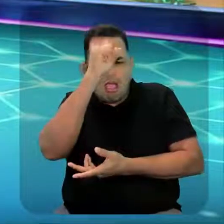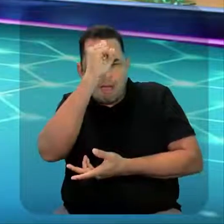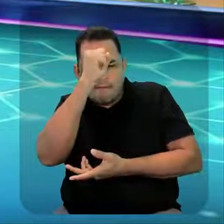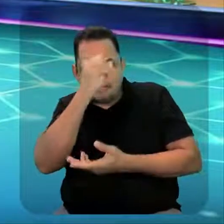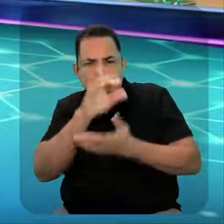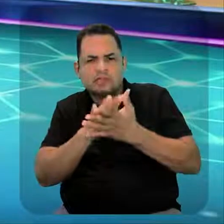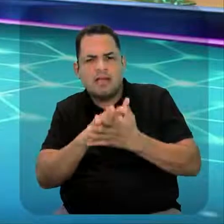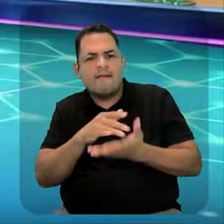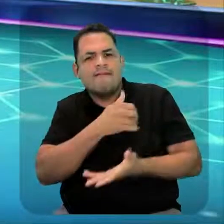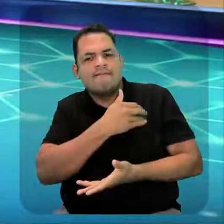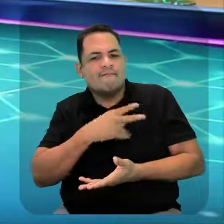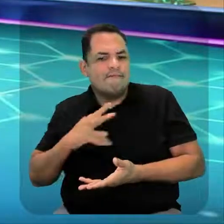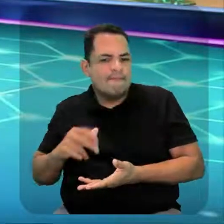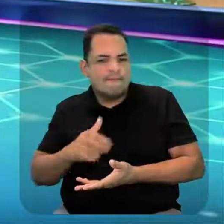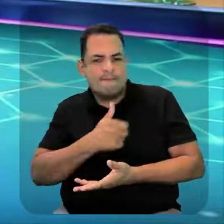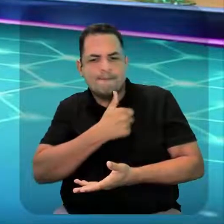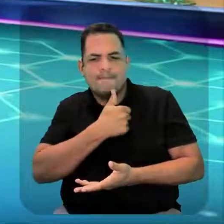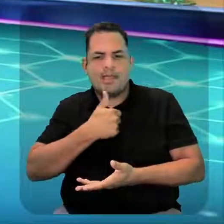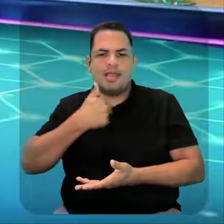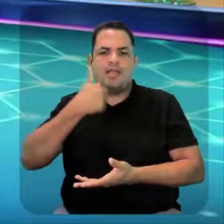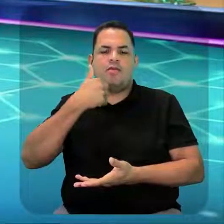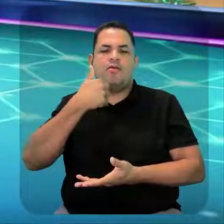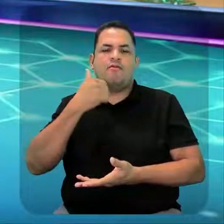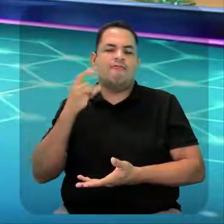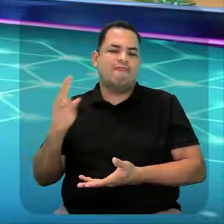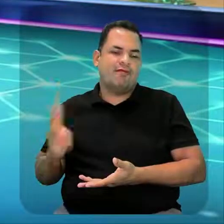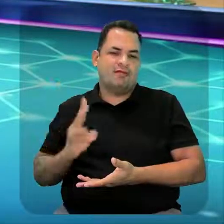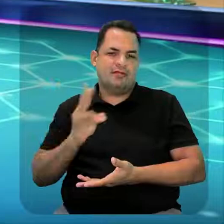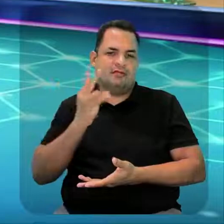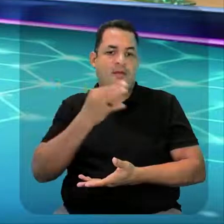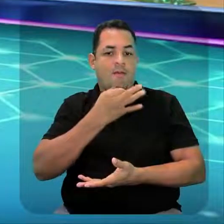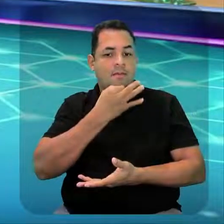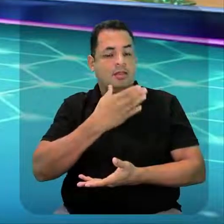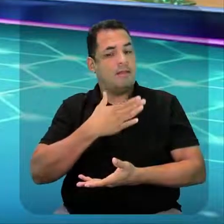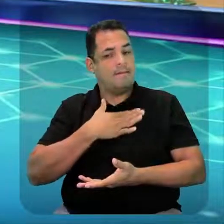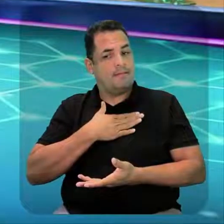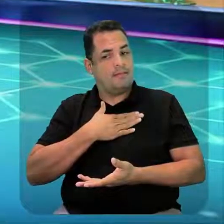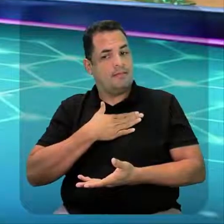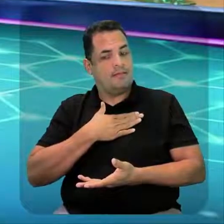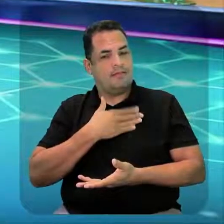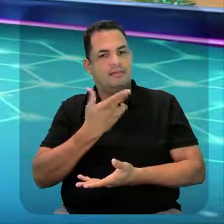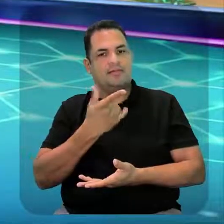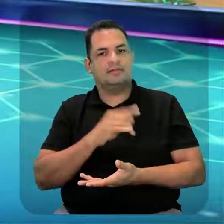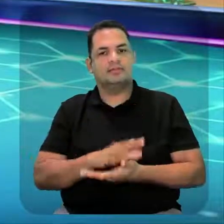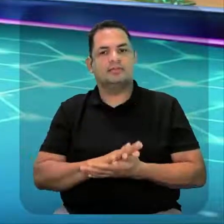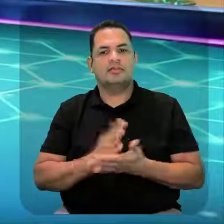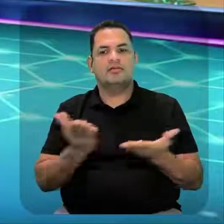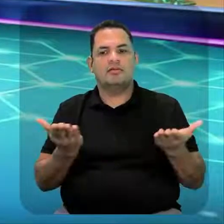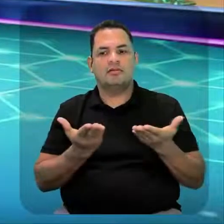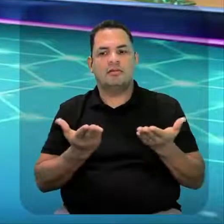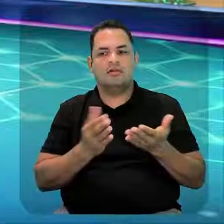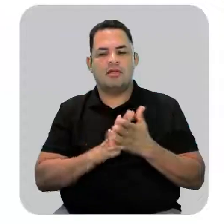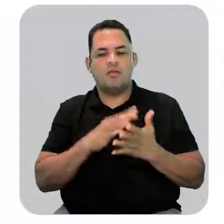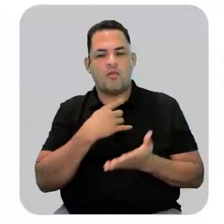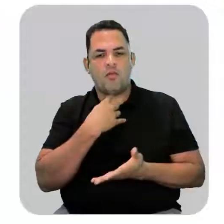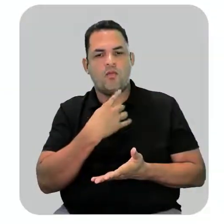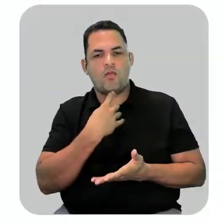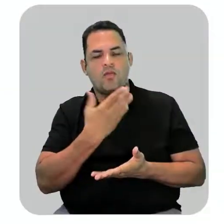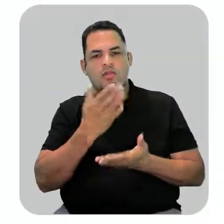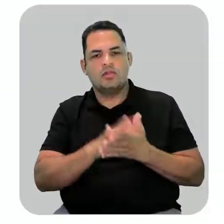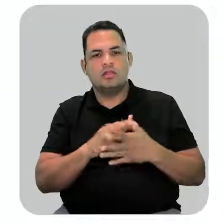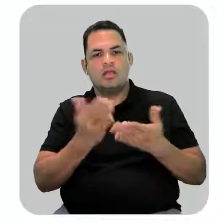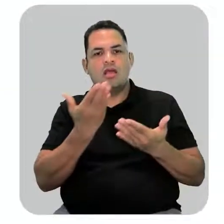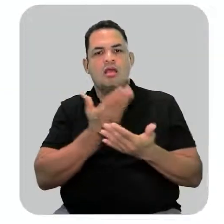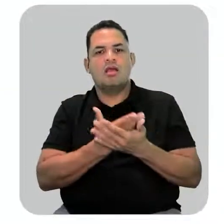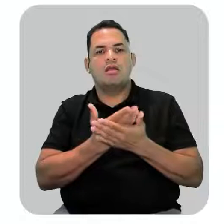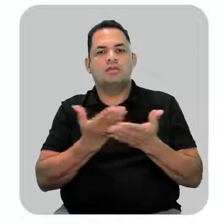que fica mais valorizado, né? É opinião minha, né? Da professora aqui. Então, vamos lá para o nosso Tirando Dúvida da